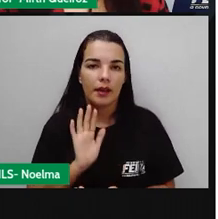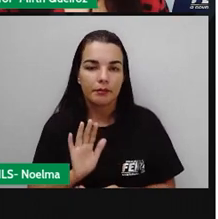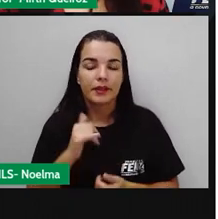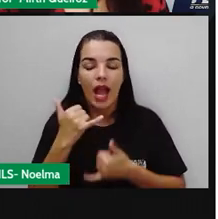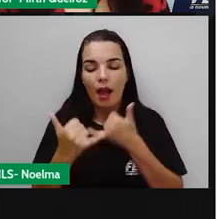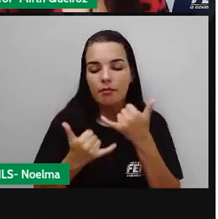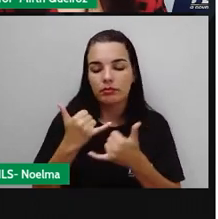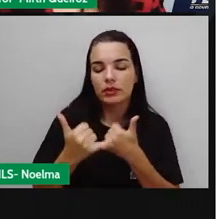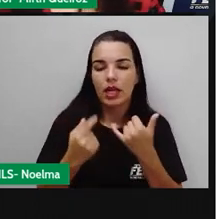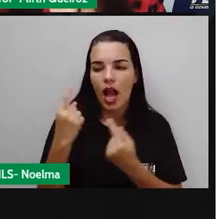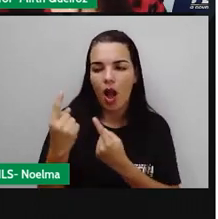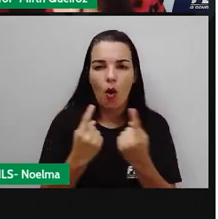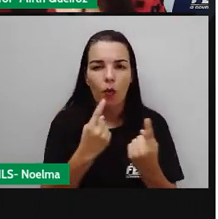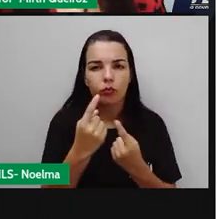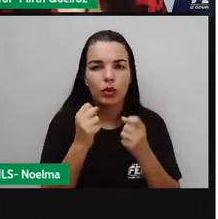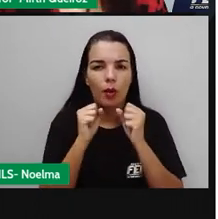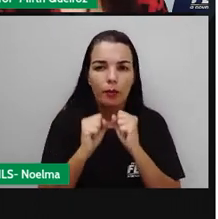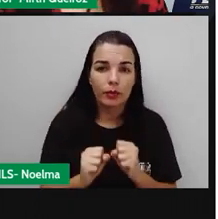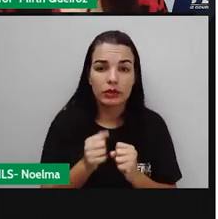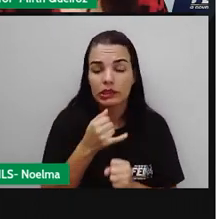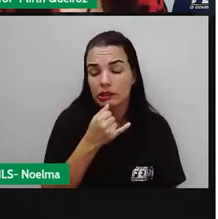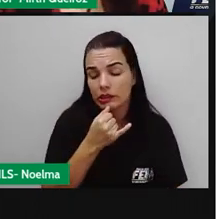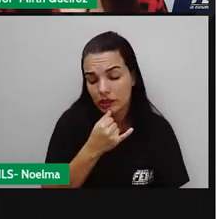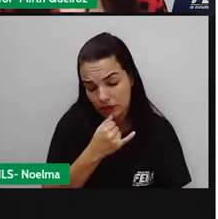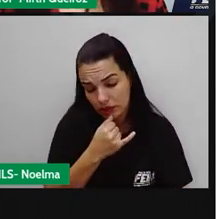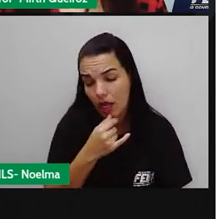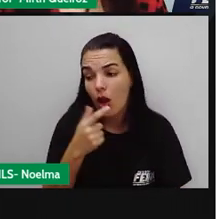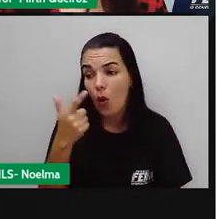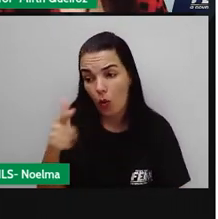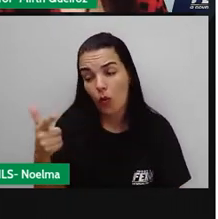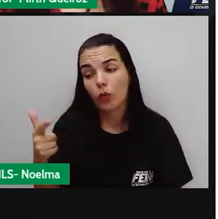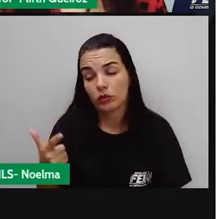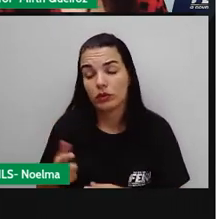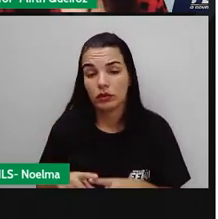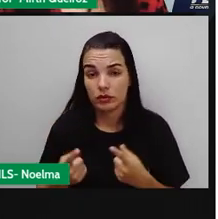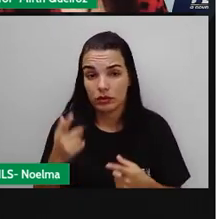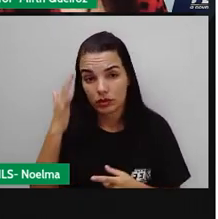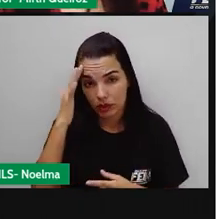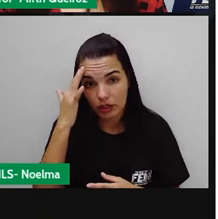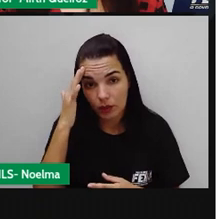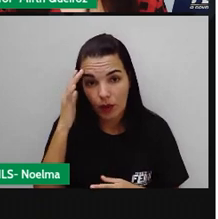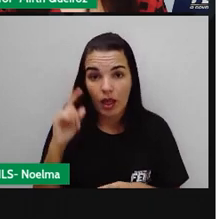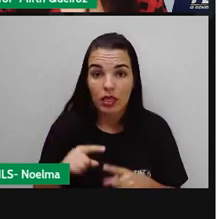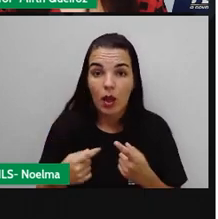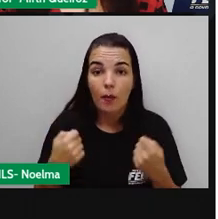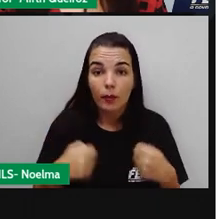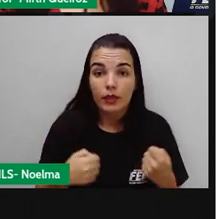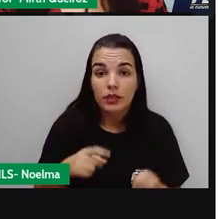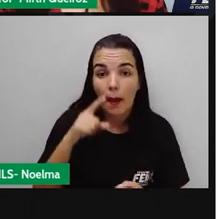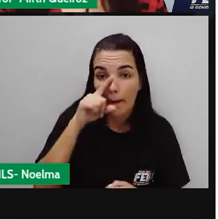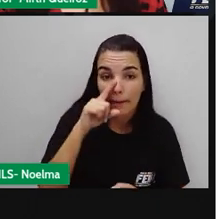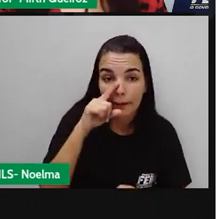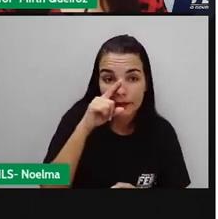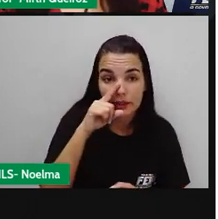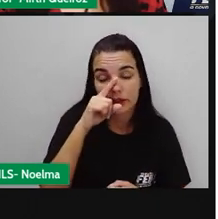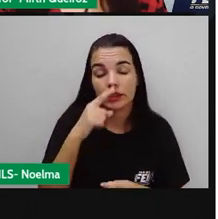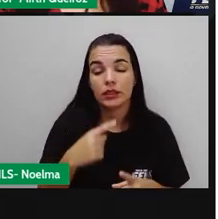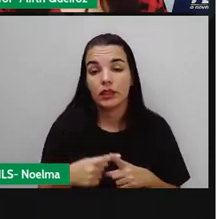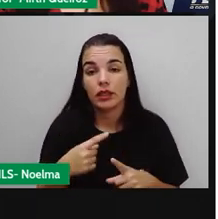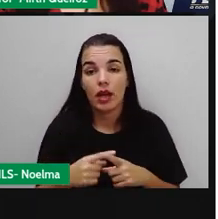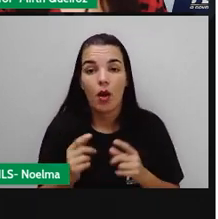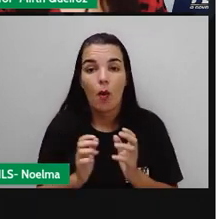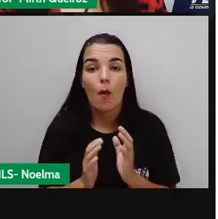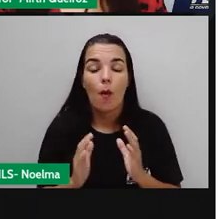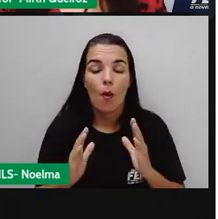brincadeira de alguns, então, pode ser aí a tristeza de muitos. Entre os inúmeros contratempos que representam, os balões podem